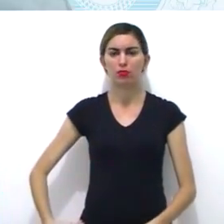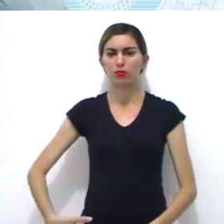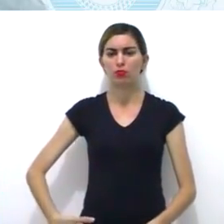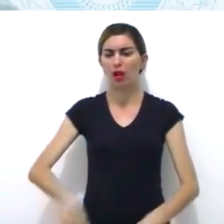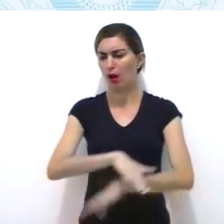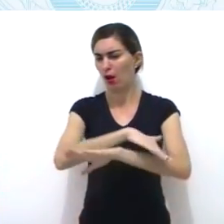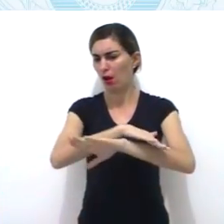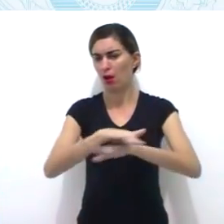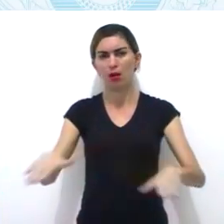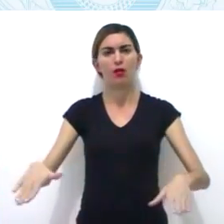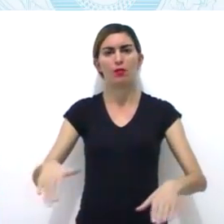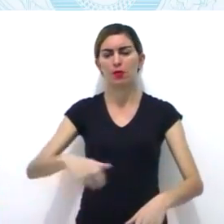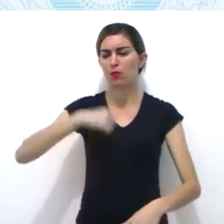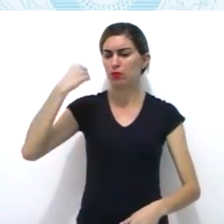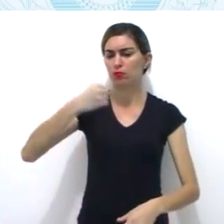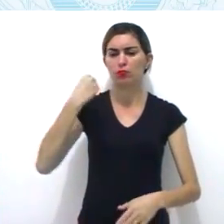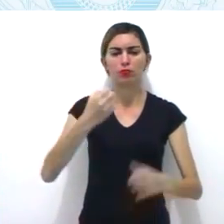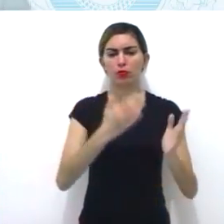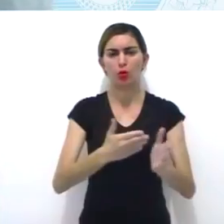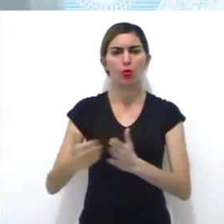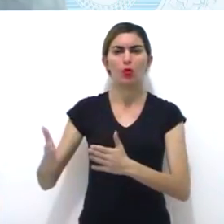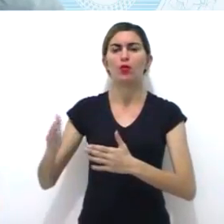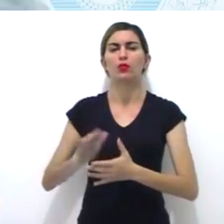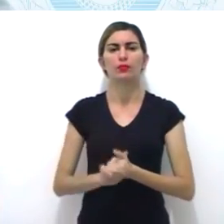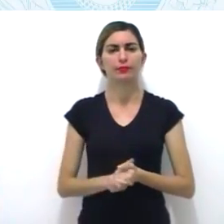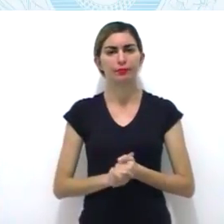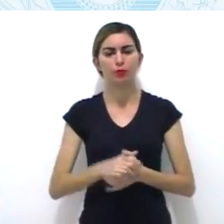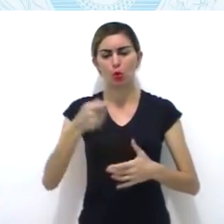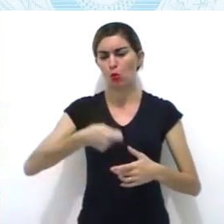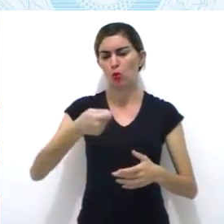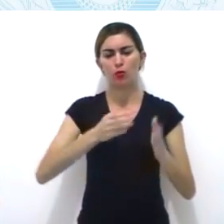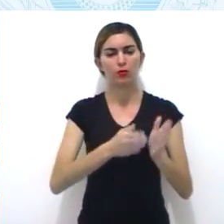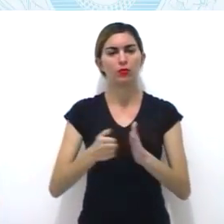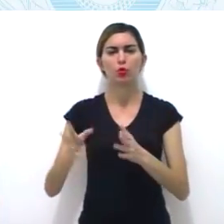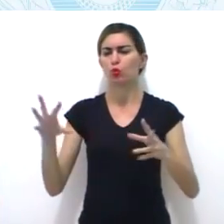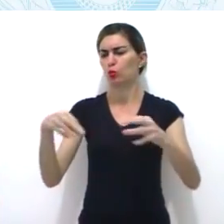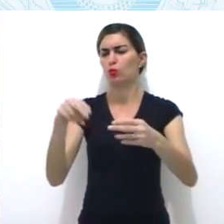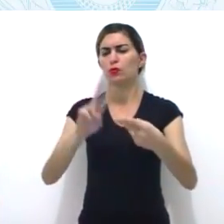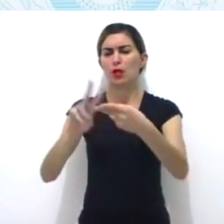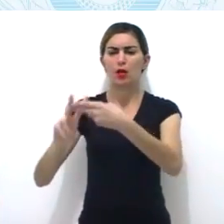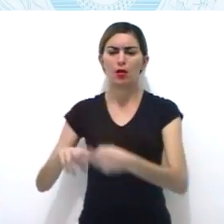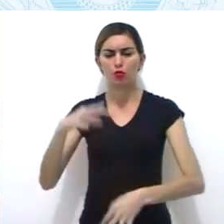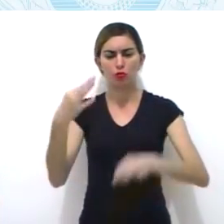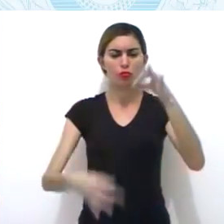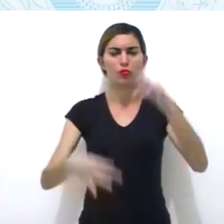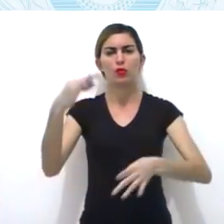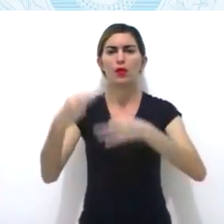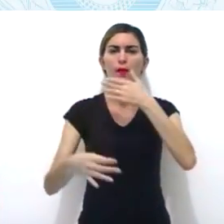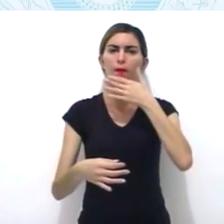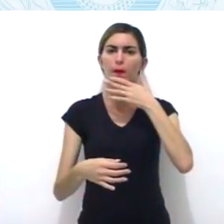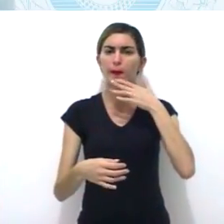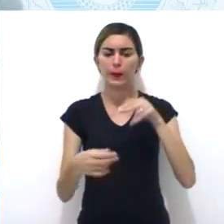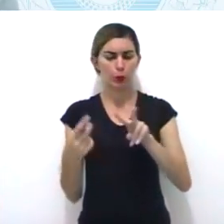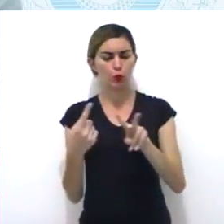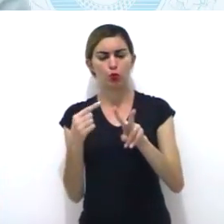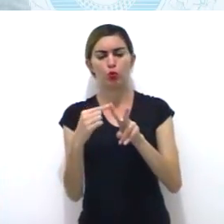irmãos Beckmann e Jorge e Sampaio foram condenados à forca.